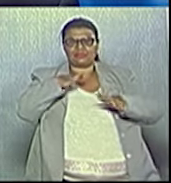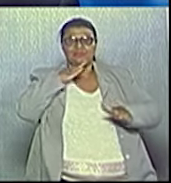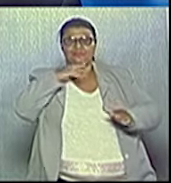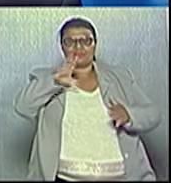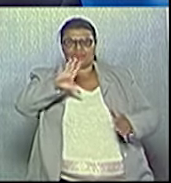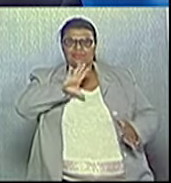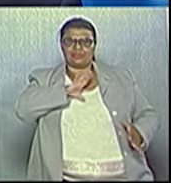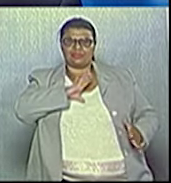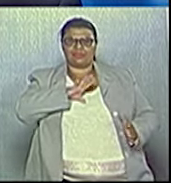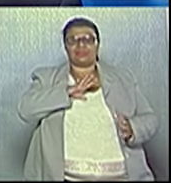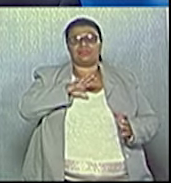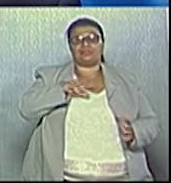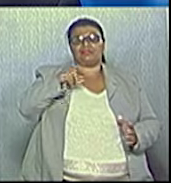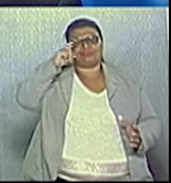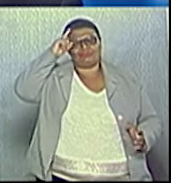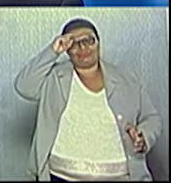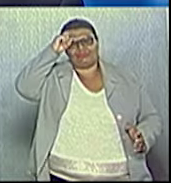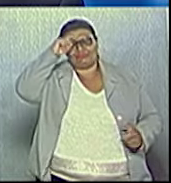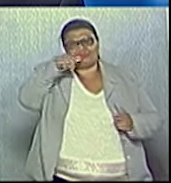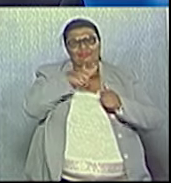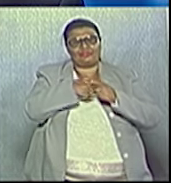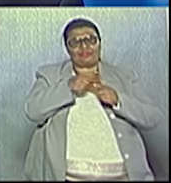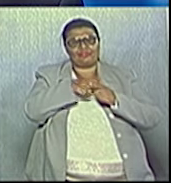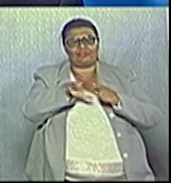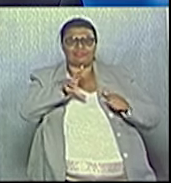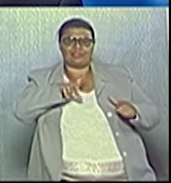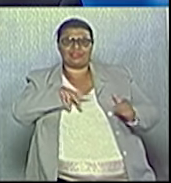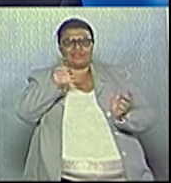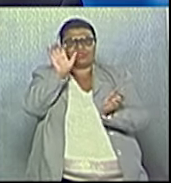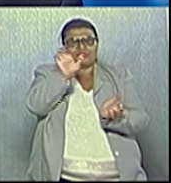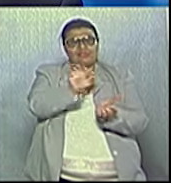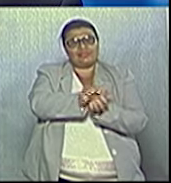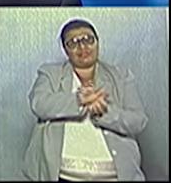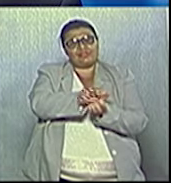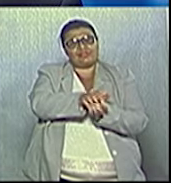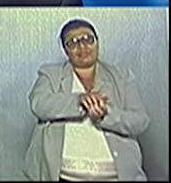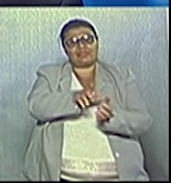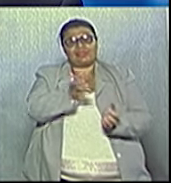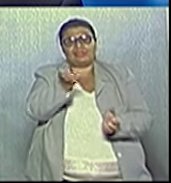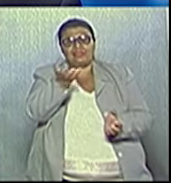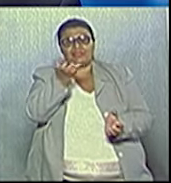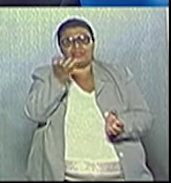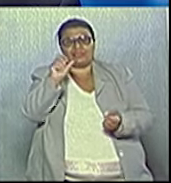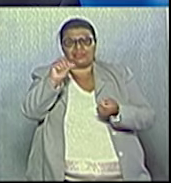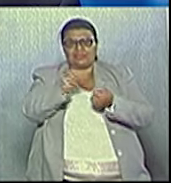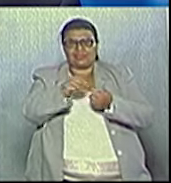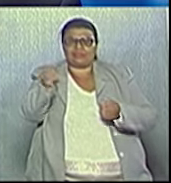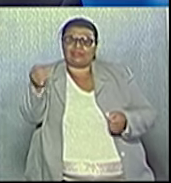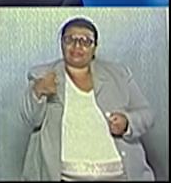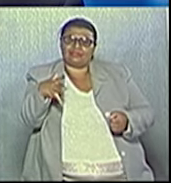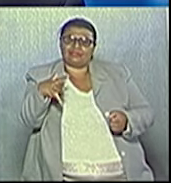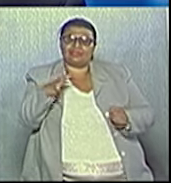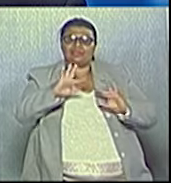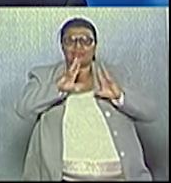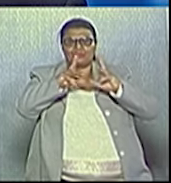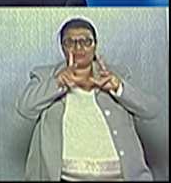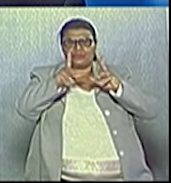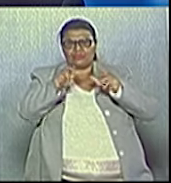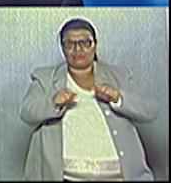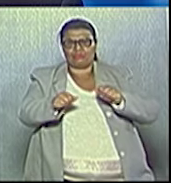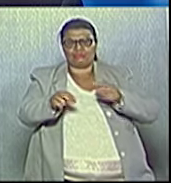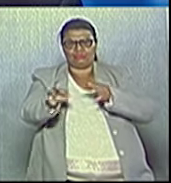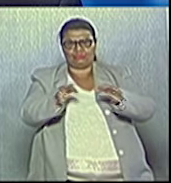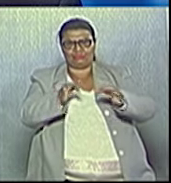Eu sei das dificuldades que a gente tem na mobilidade urbana. E quero investir essa minha experiência para fazer com que os projetos